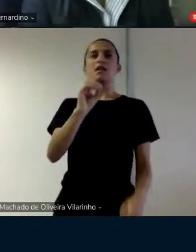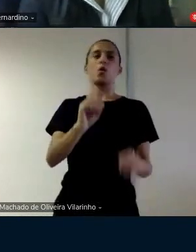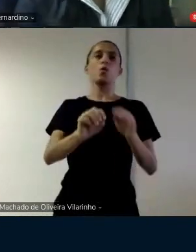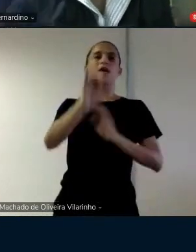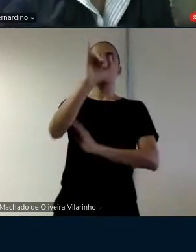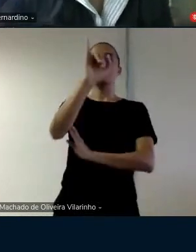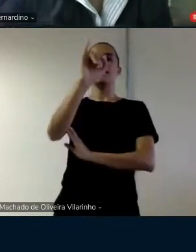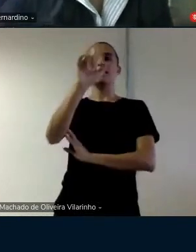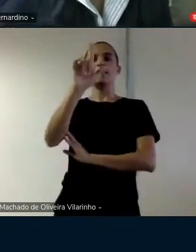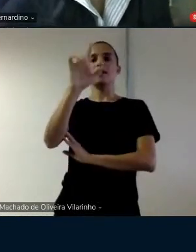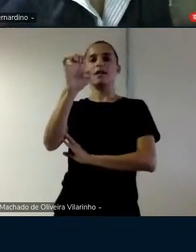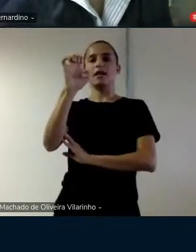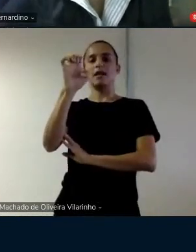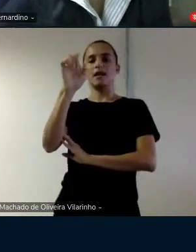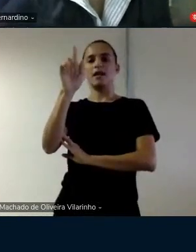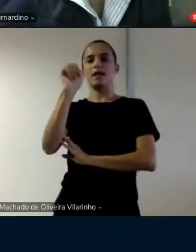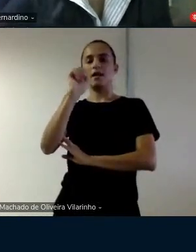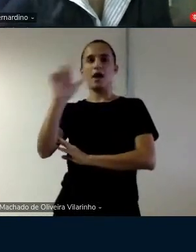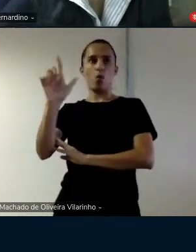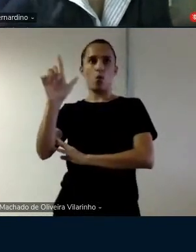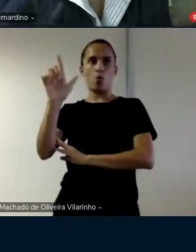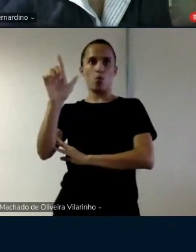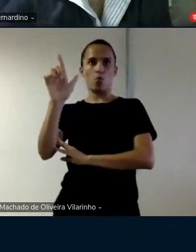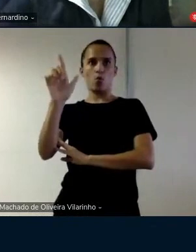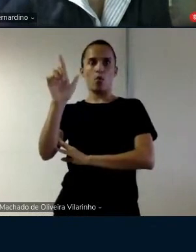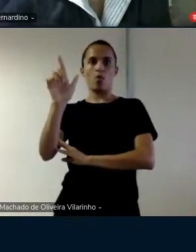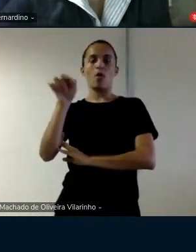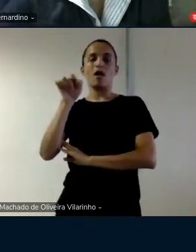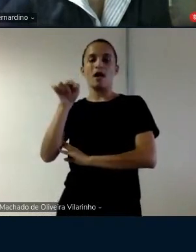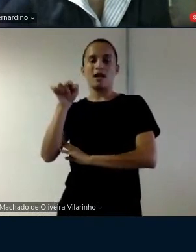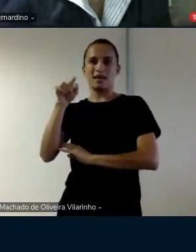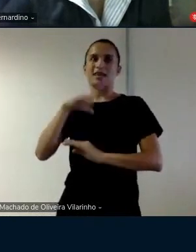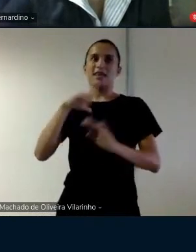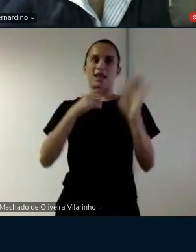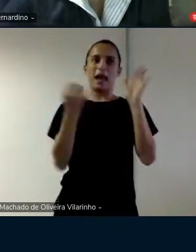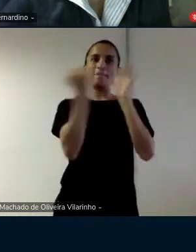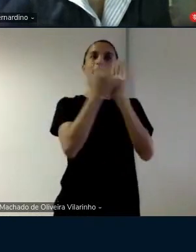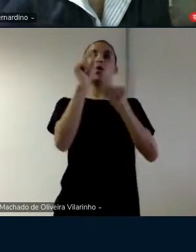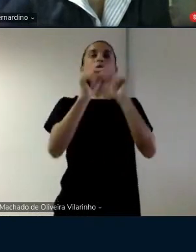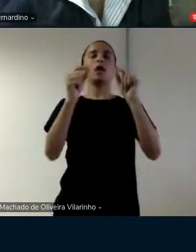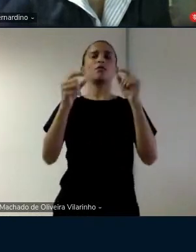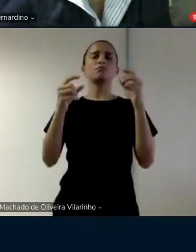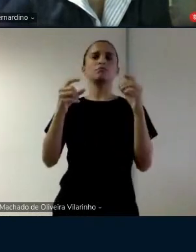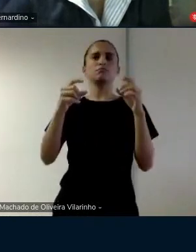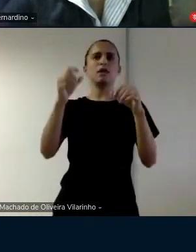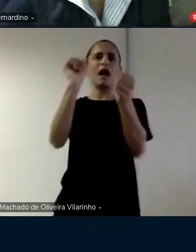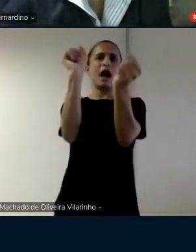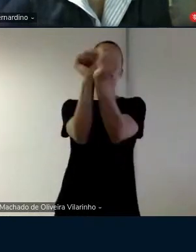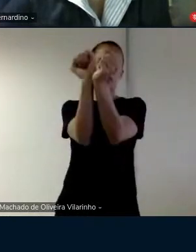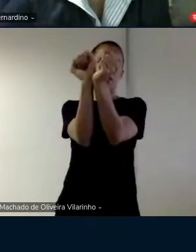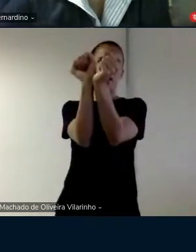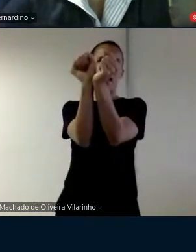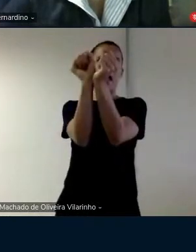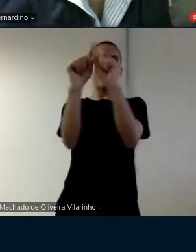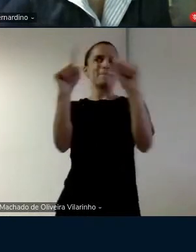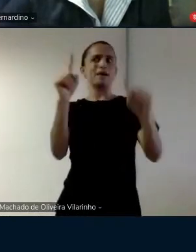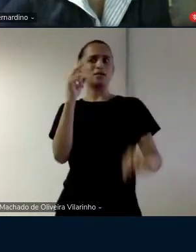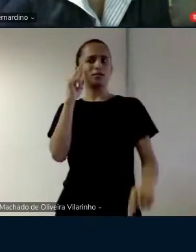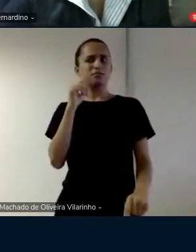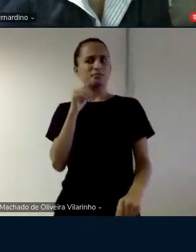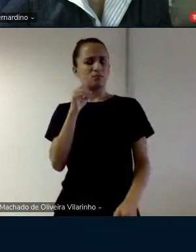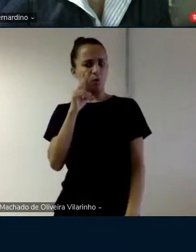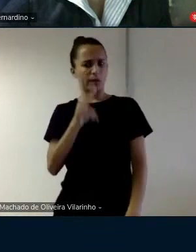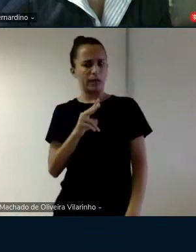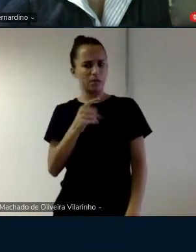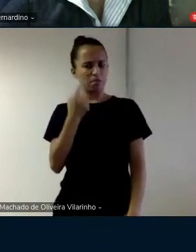pessoa não é a direita ela fica com outra coisa né pareceu um fone de ouvido eu imaginei na hora aí eu falei mas por que que legal tá um fone de ouvido não é algema